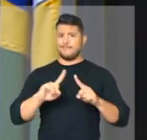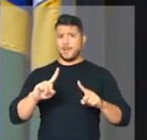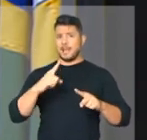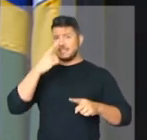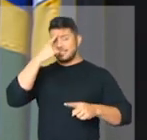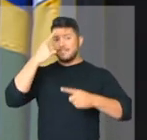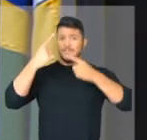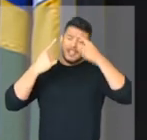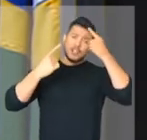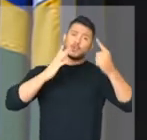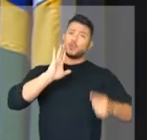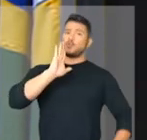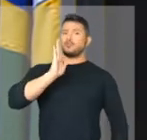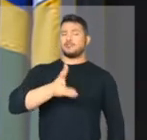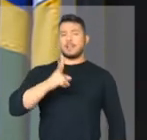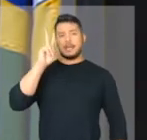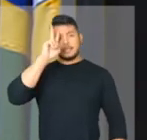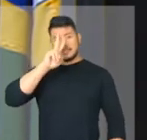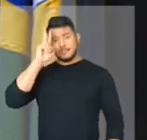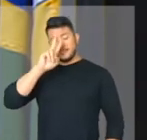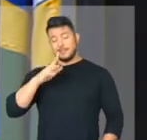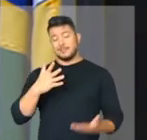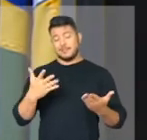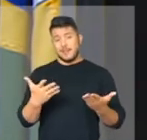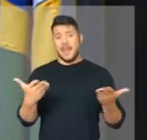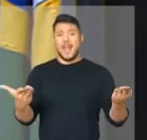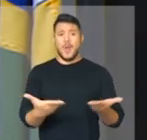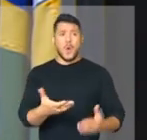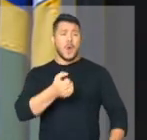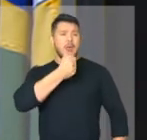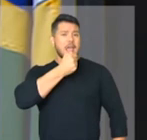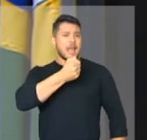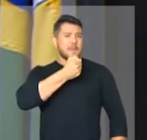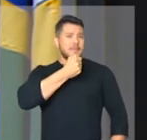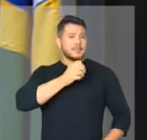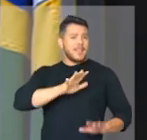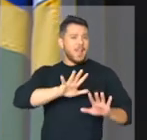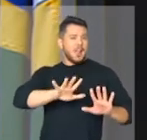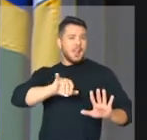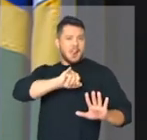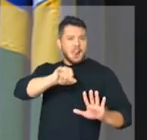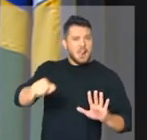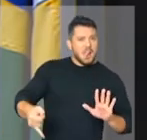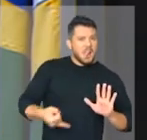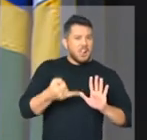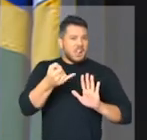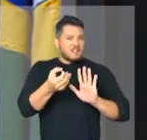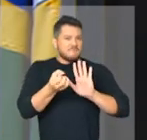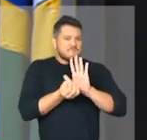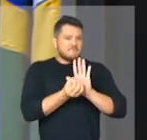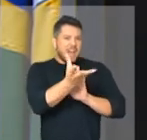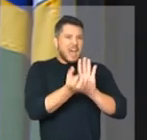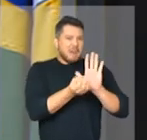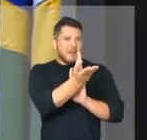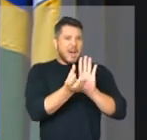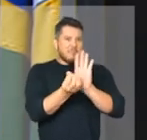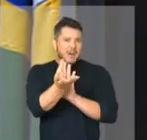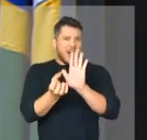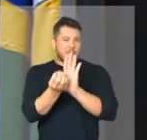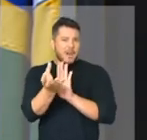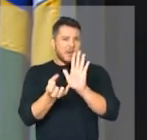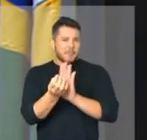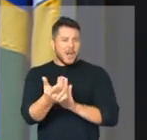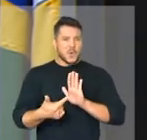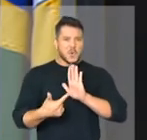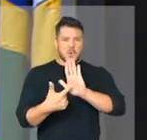E a imprensa, com a abstinência, utiliza de forma sensacionalista esse fato para poder